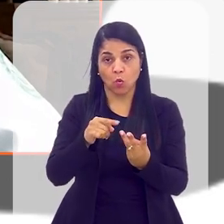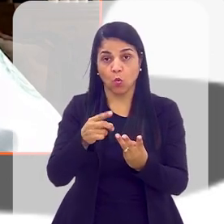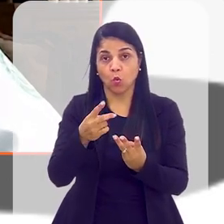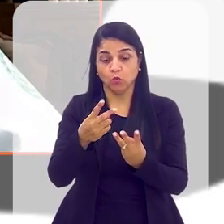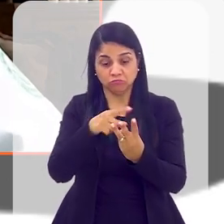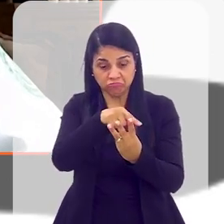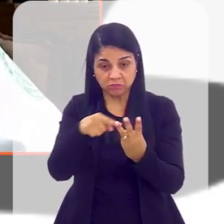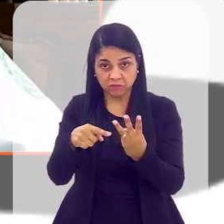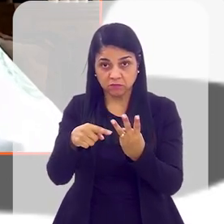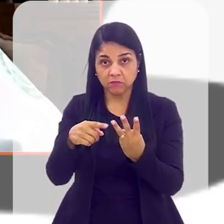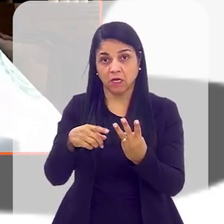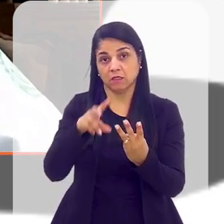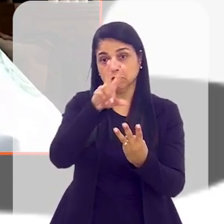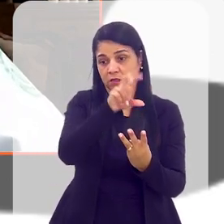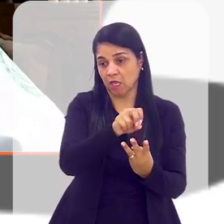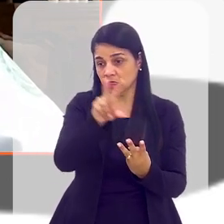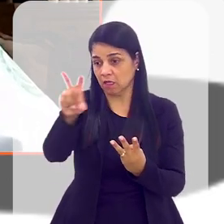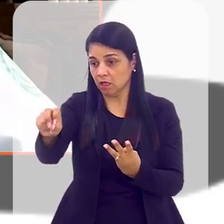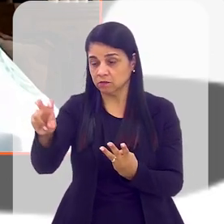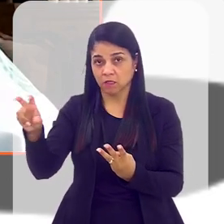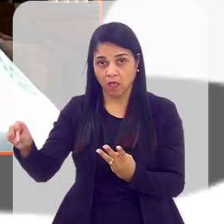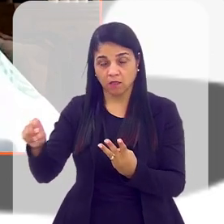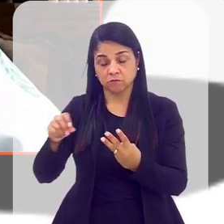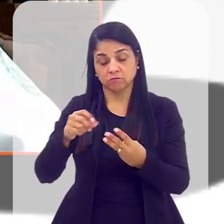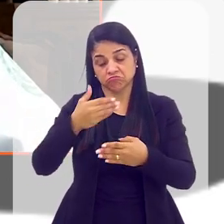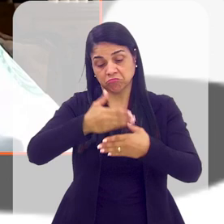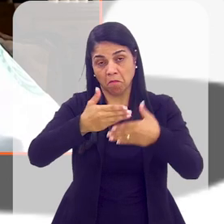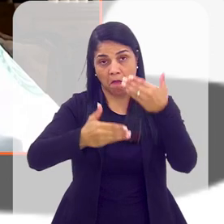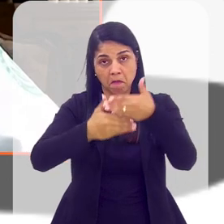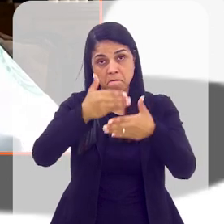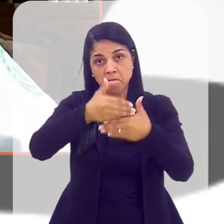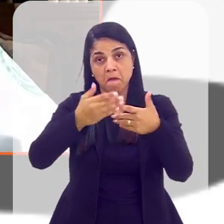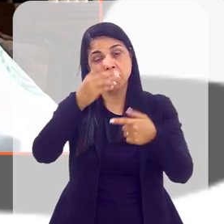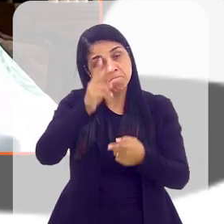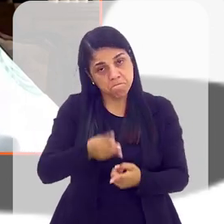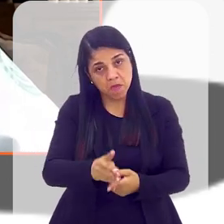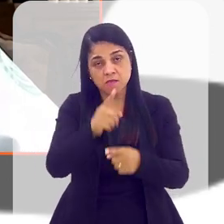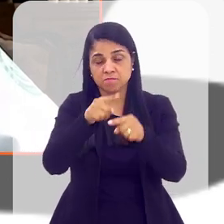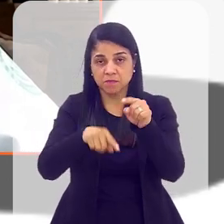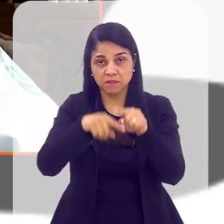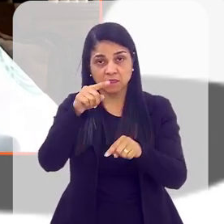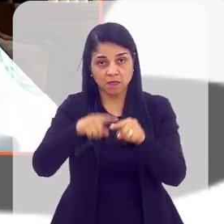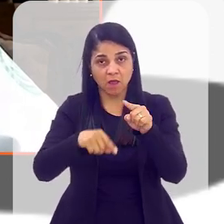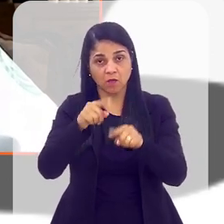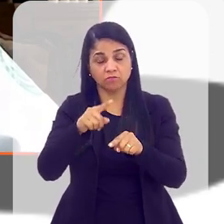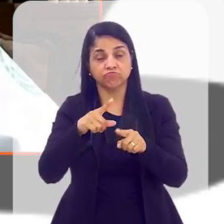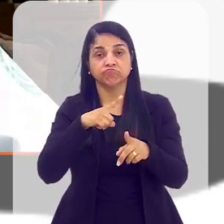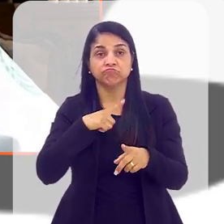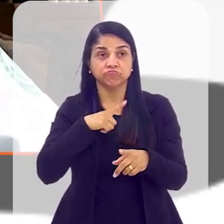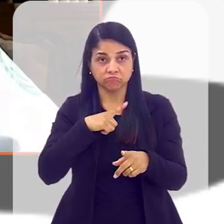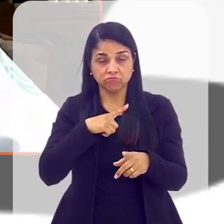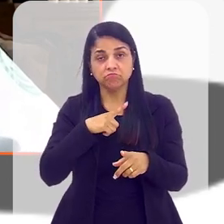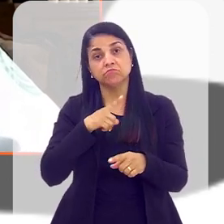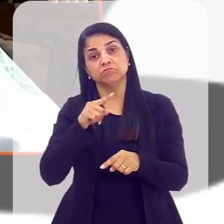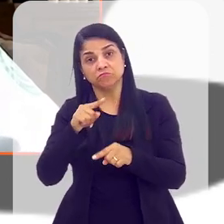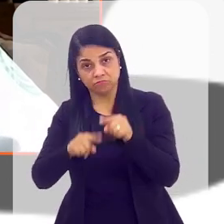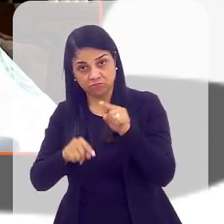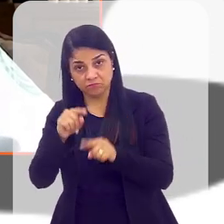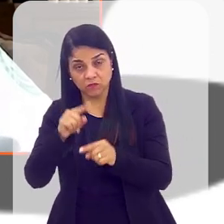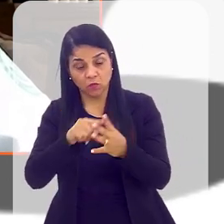essa remodelação das peças de montagem diferente, fazer outro projeto. Inclusive, nós temos um produto